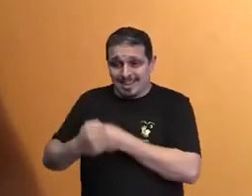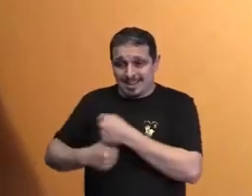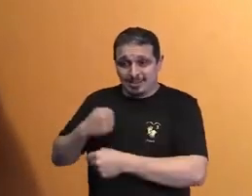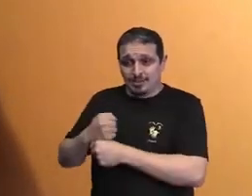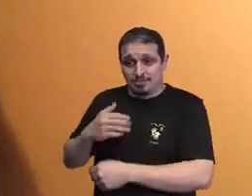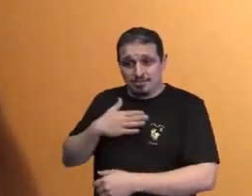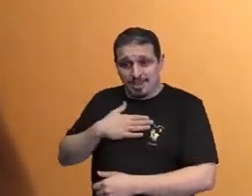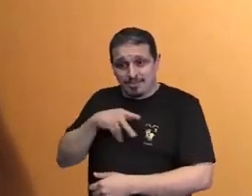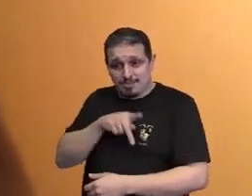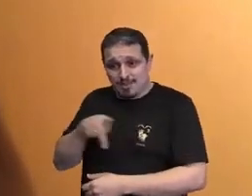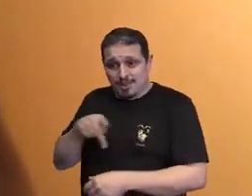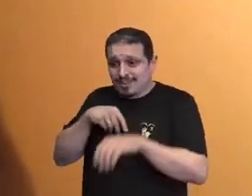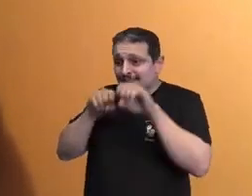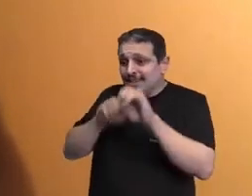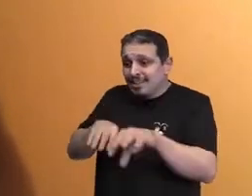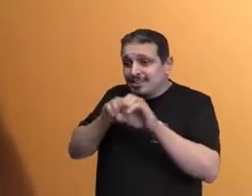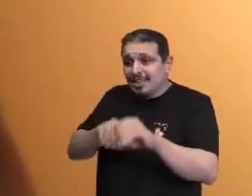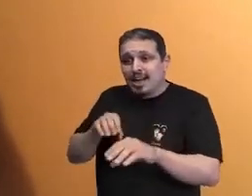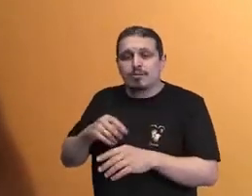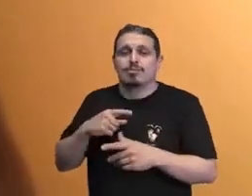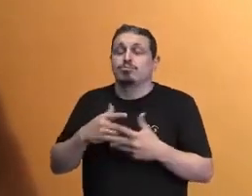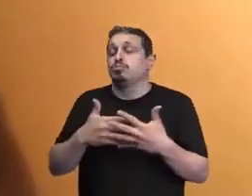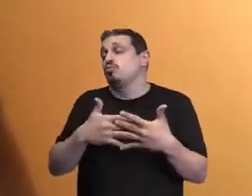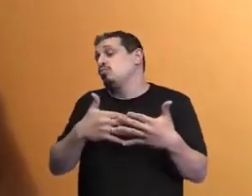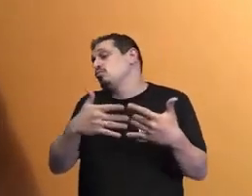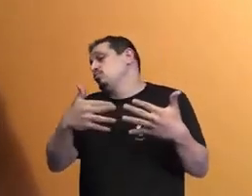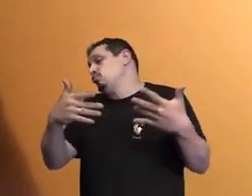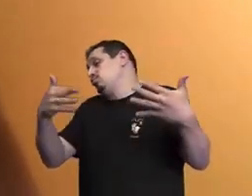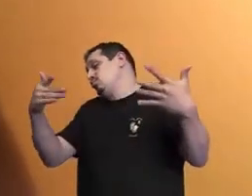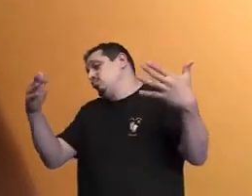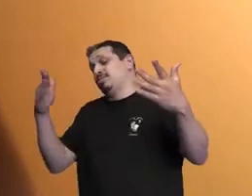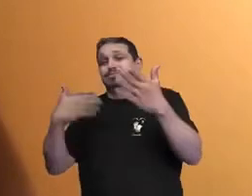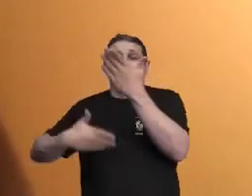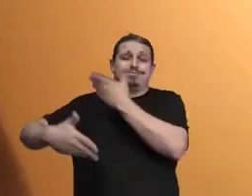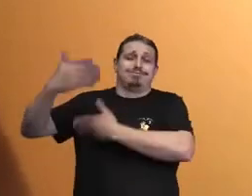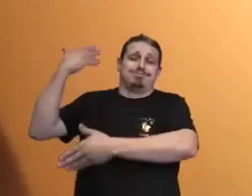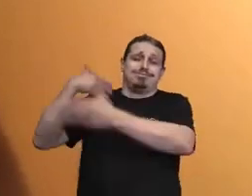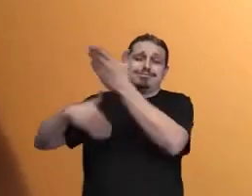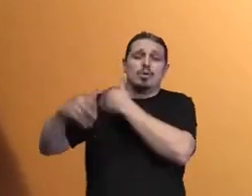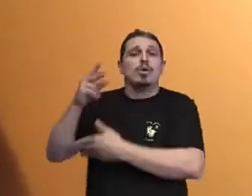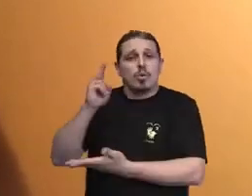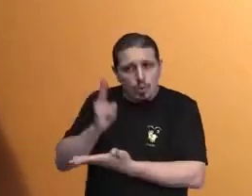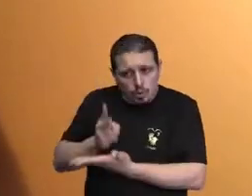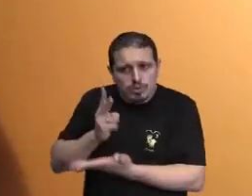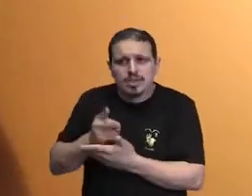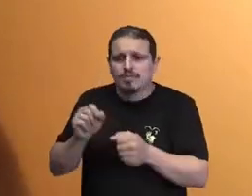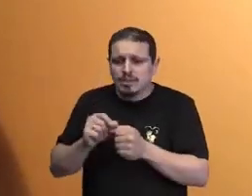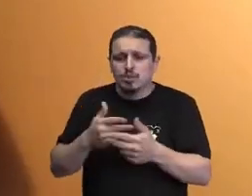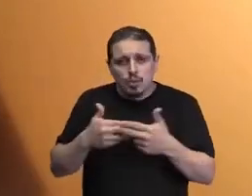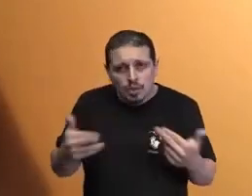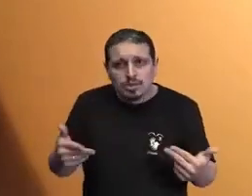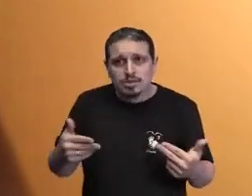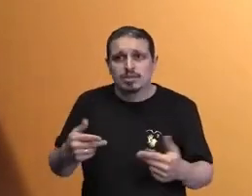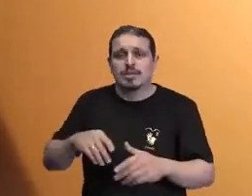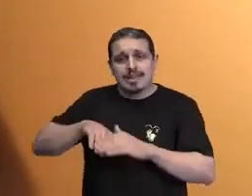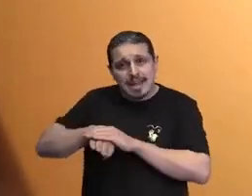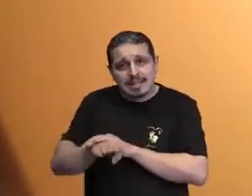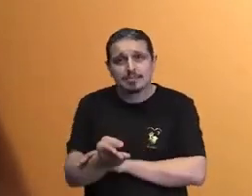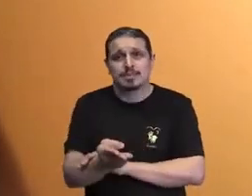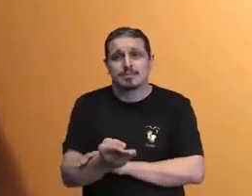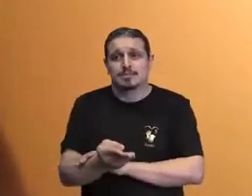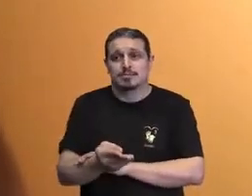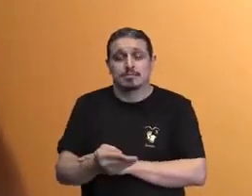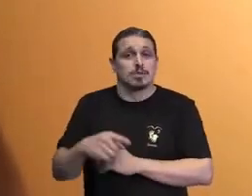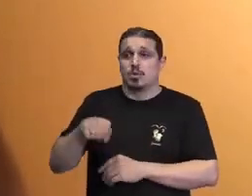ensino, muitas coisas que eu fazia há 40 anos e que eu continuo fazendo numa atividade de docência, de escrita. E outras